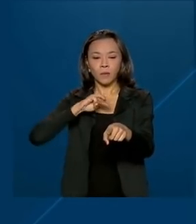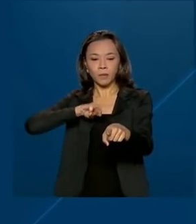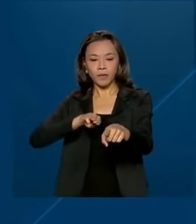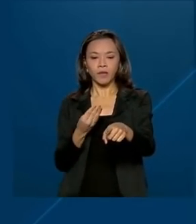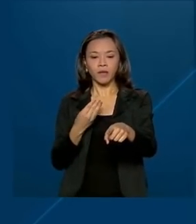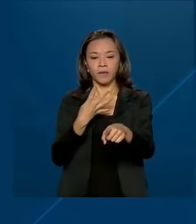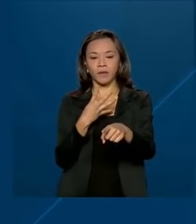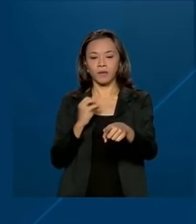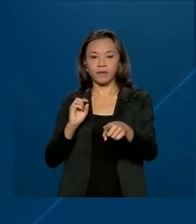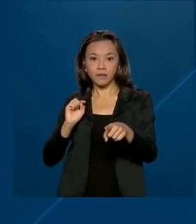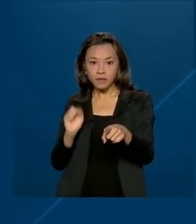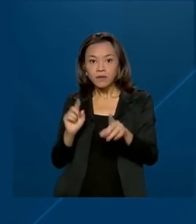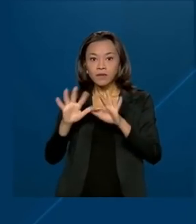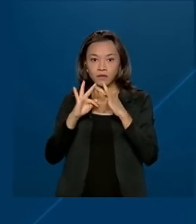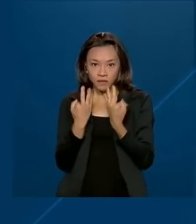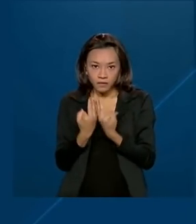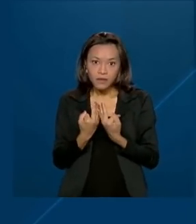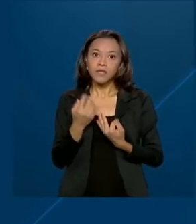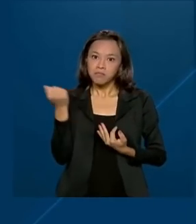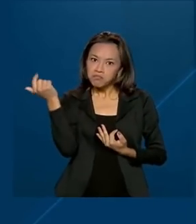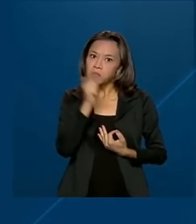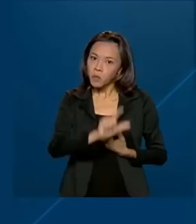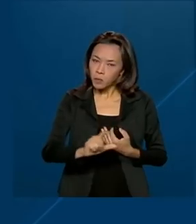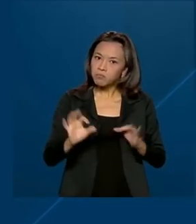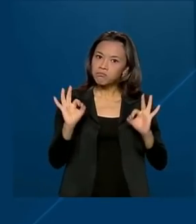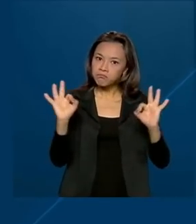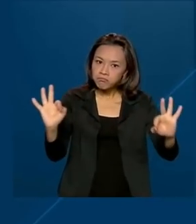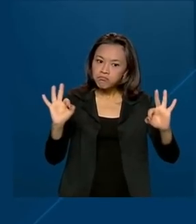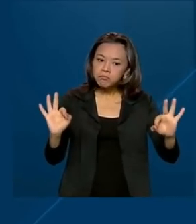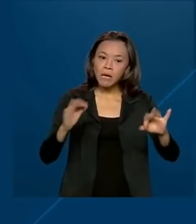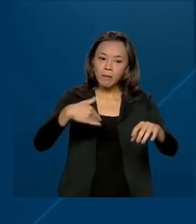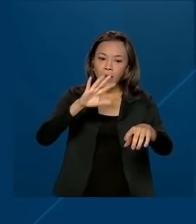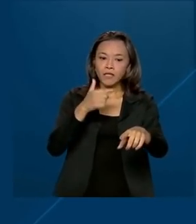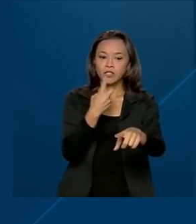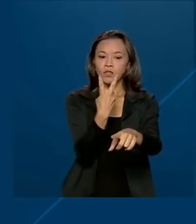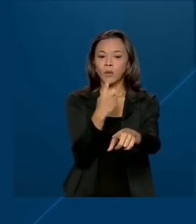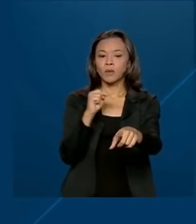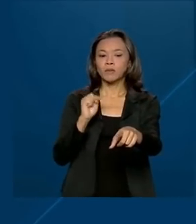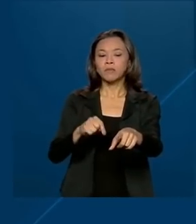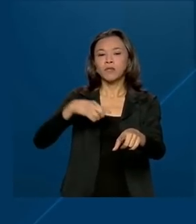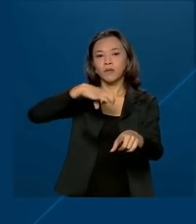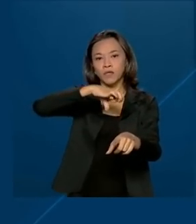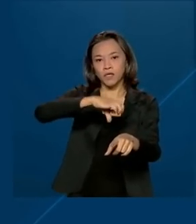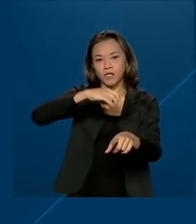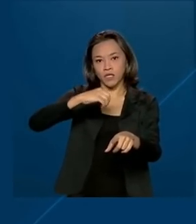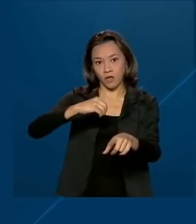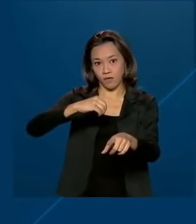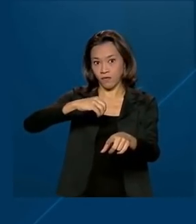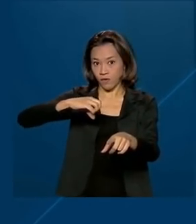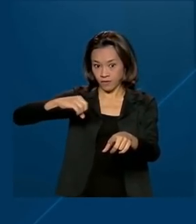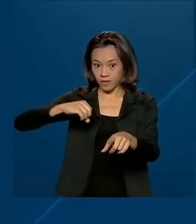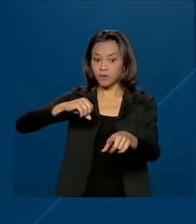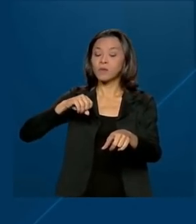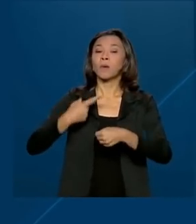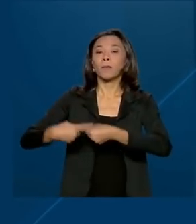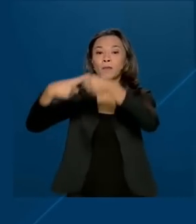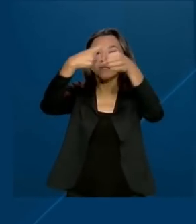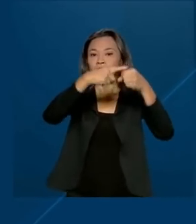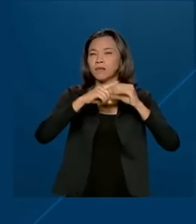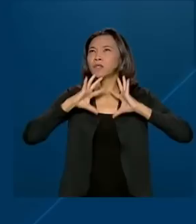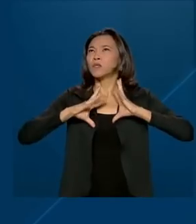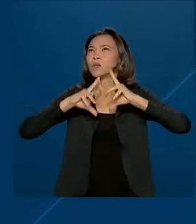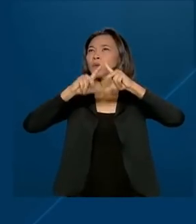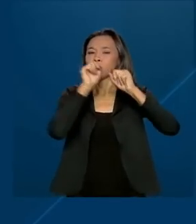mil famílias. A iniciativa funciona em mais de 2.900 municípios, em todos os estados. Os